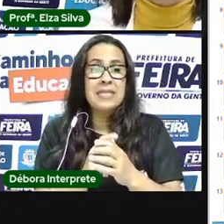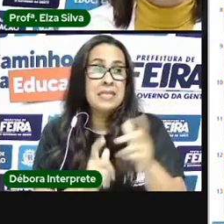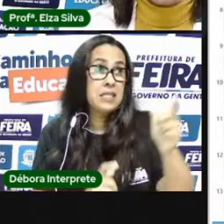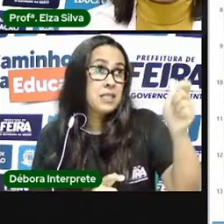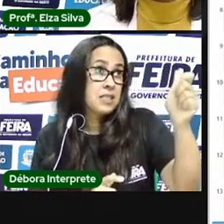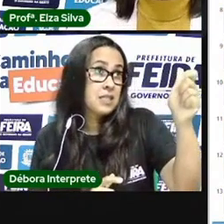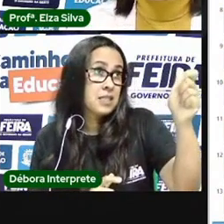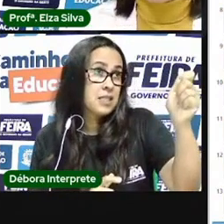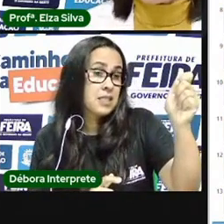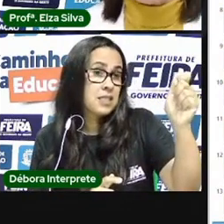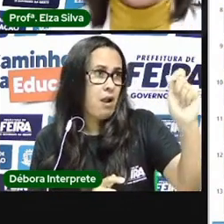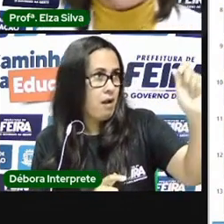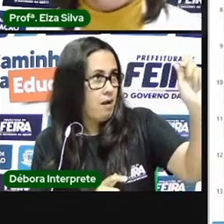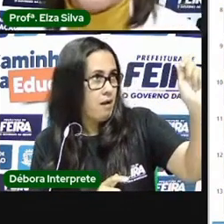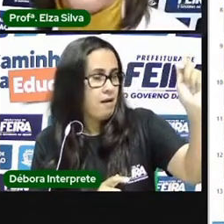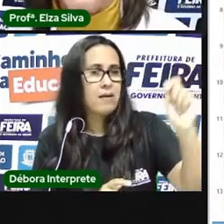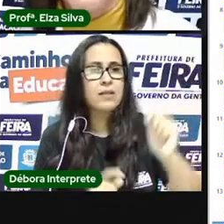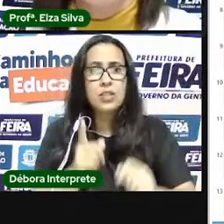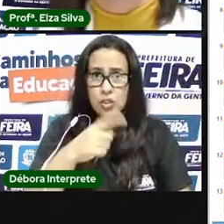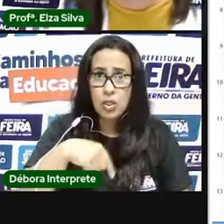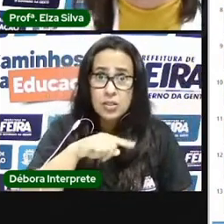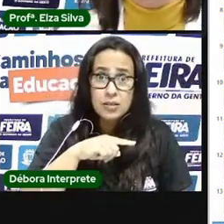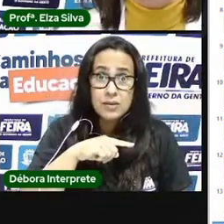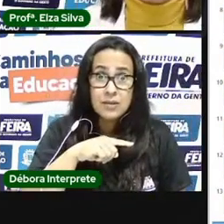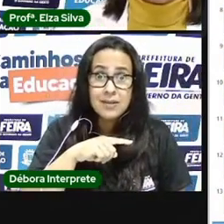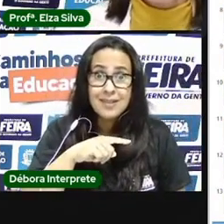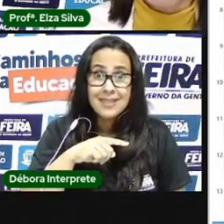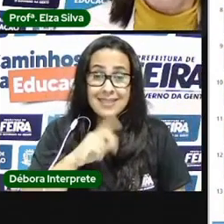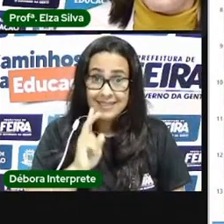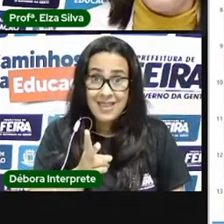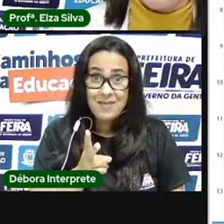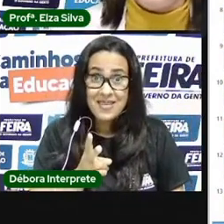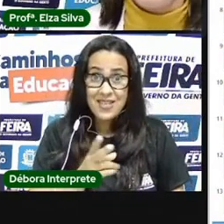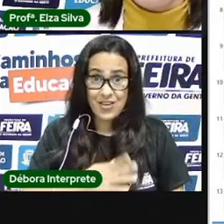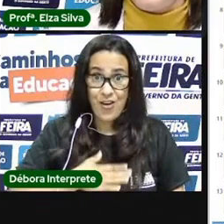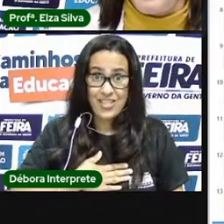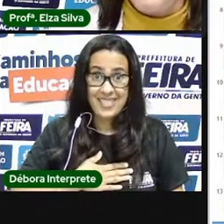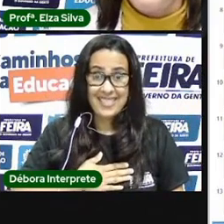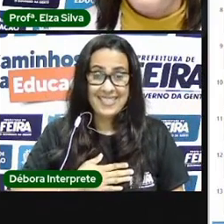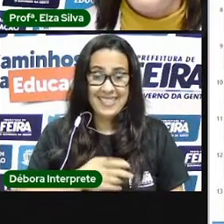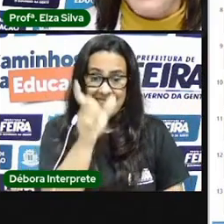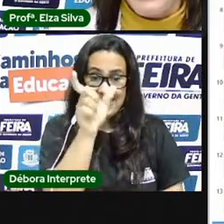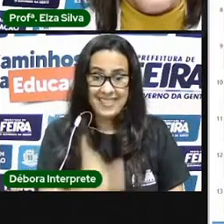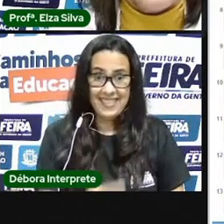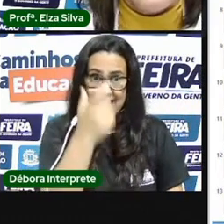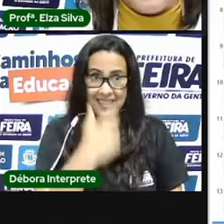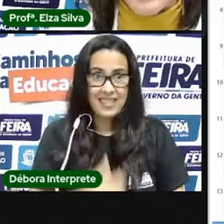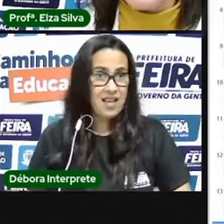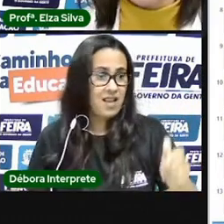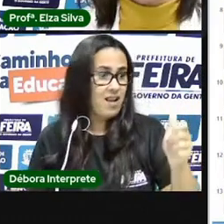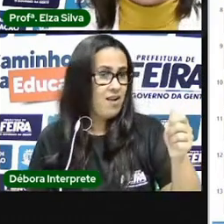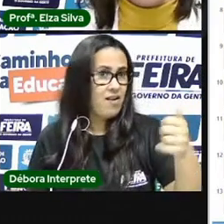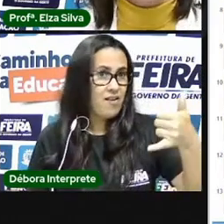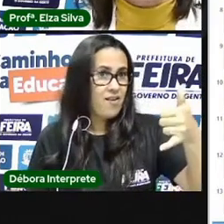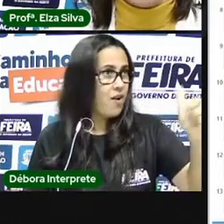maravilhosa essas selfies que nós tiramos cotidianamente individual ou em grupo virou